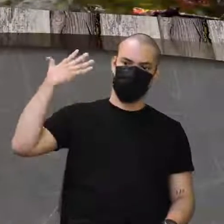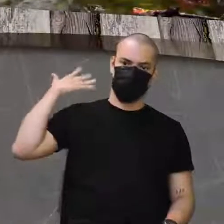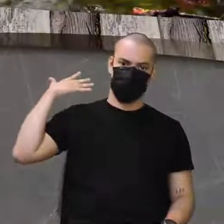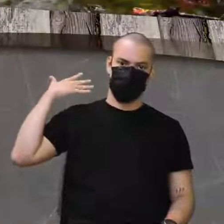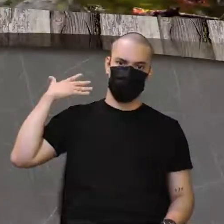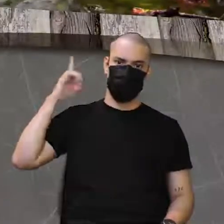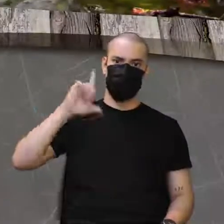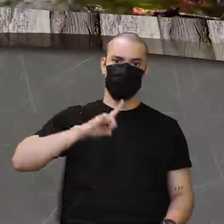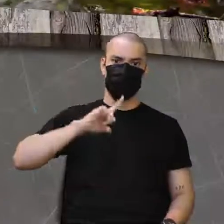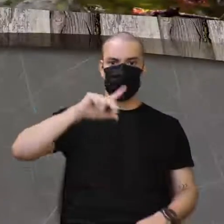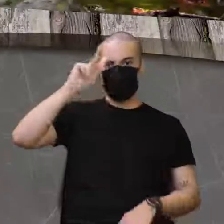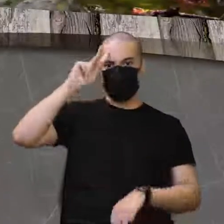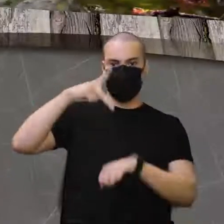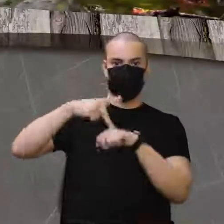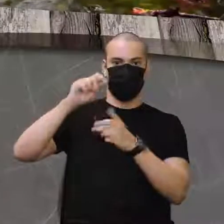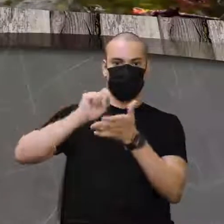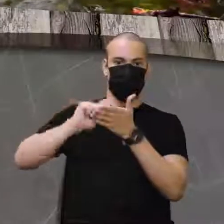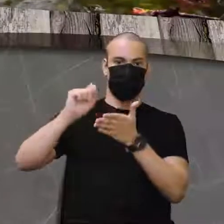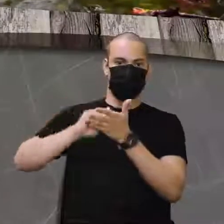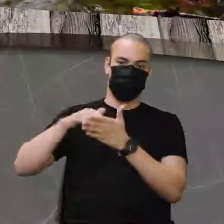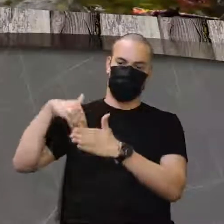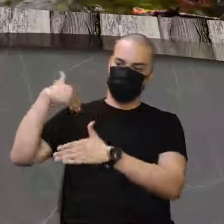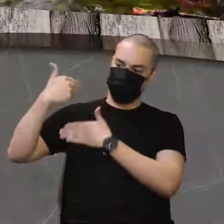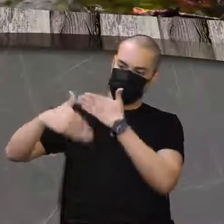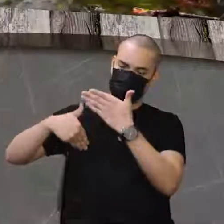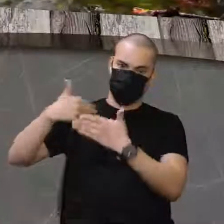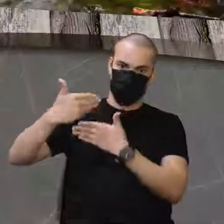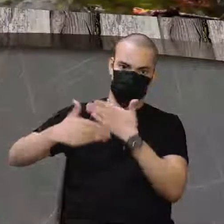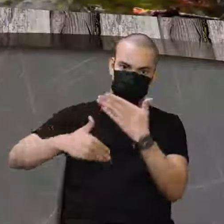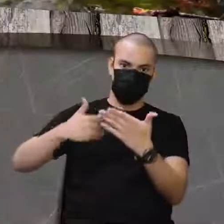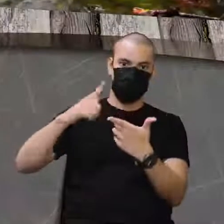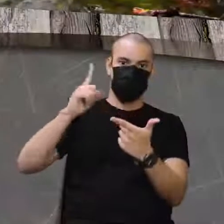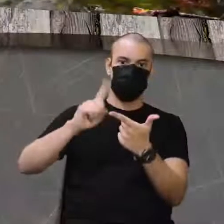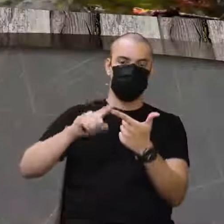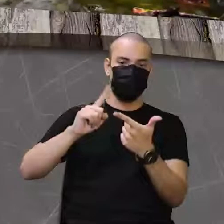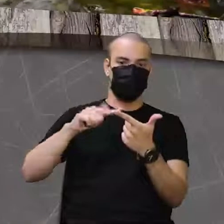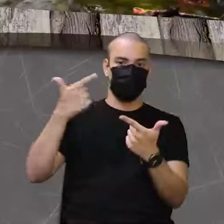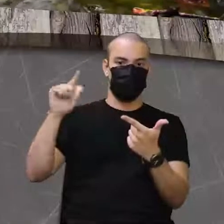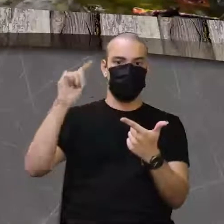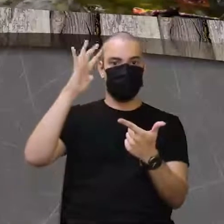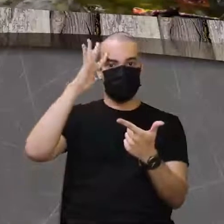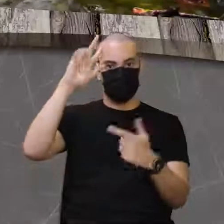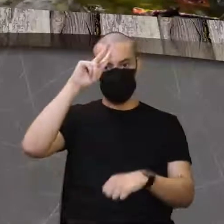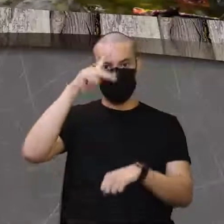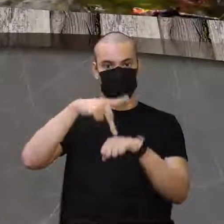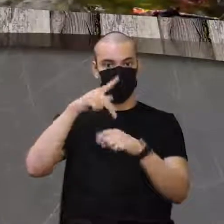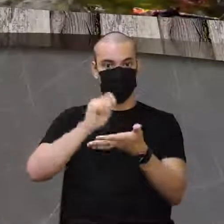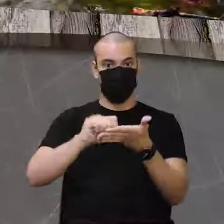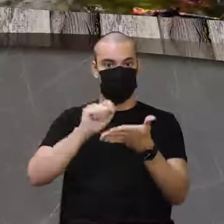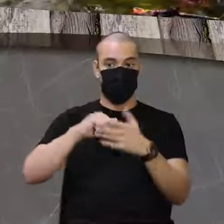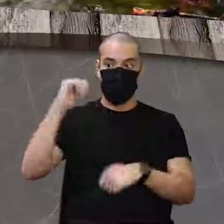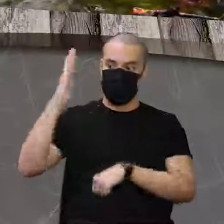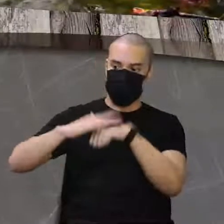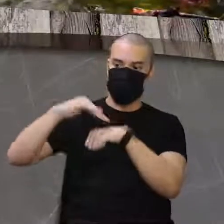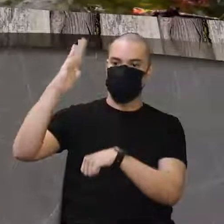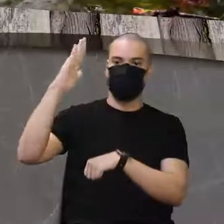o Lamarck, que criou a teoria do uso e desuso, tem a teoria que é mais